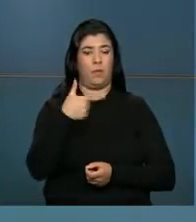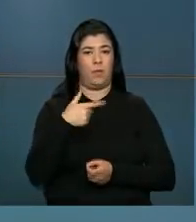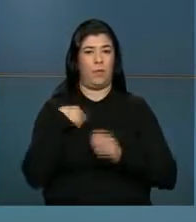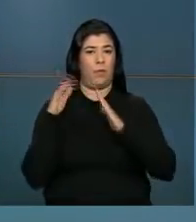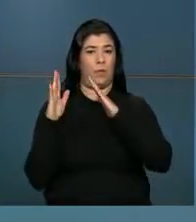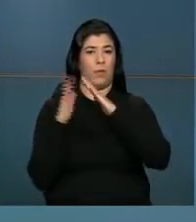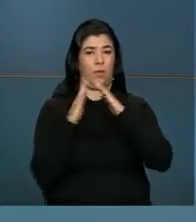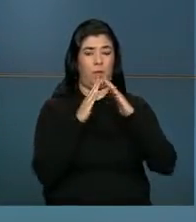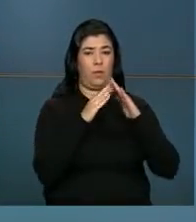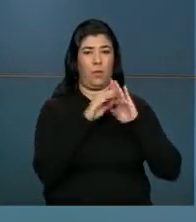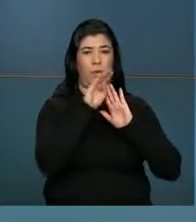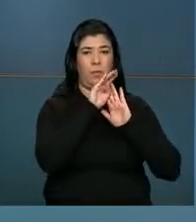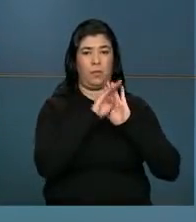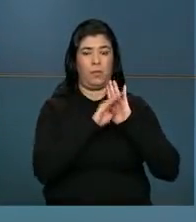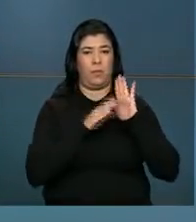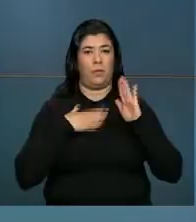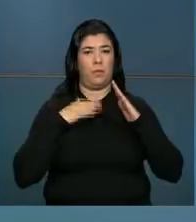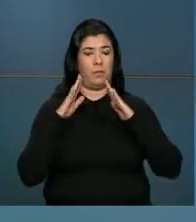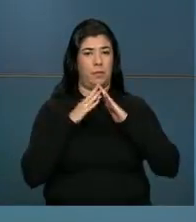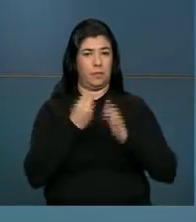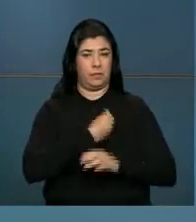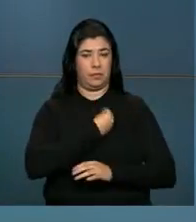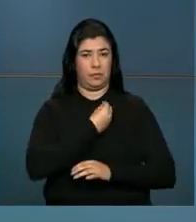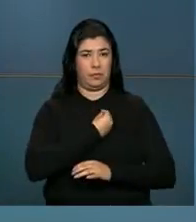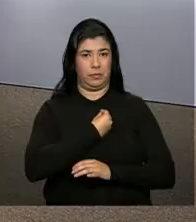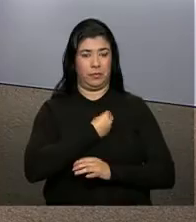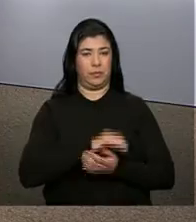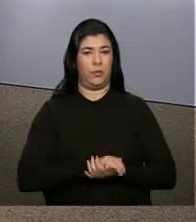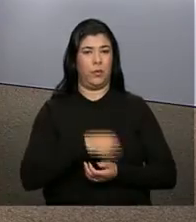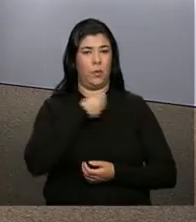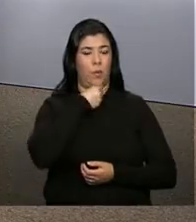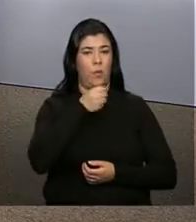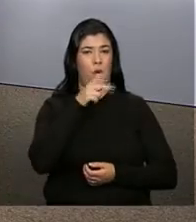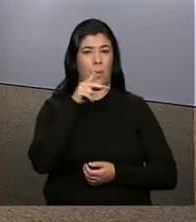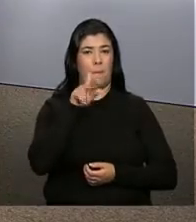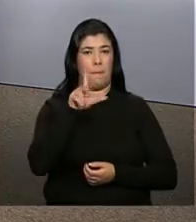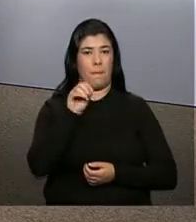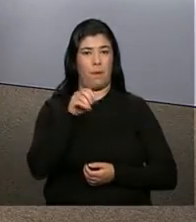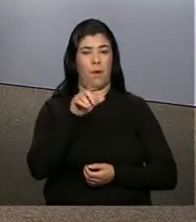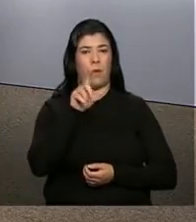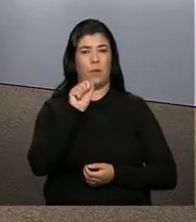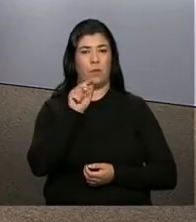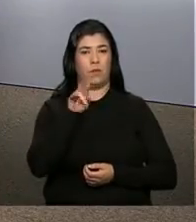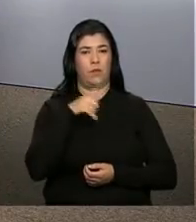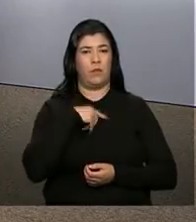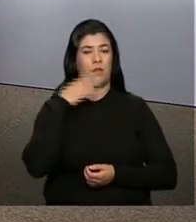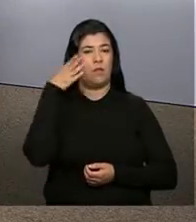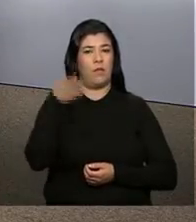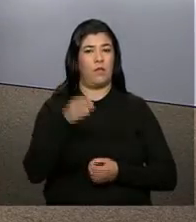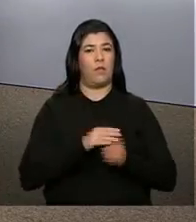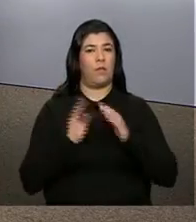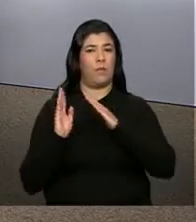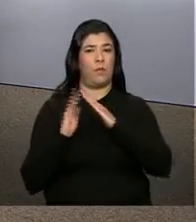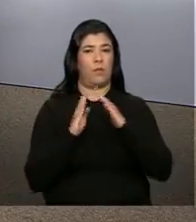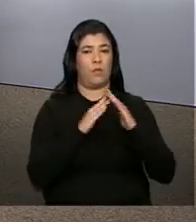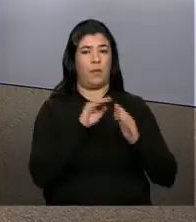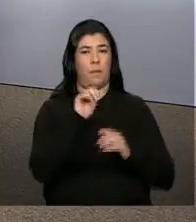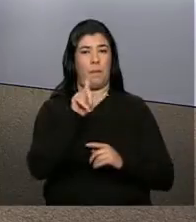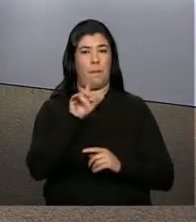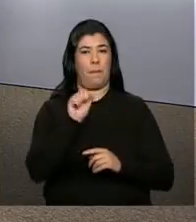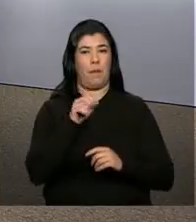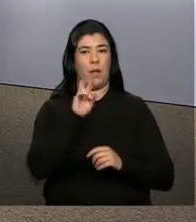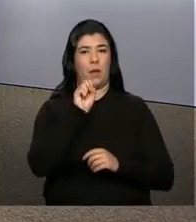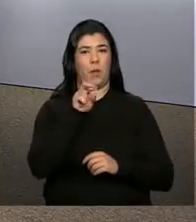habitacionais pelo programa Minha Casa Minha Vida. O repórter Paulo La Sálvia está no residencial Bela Suíça 2,